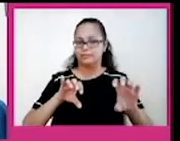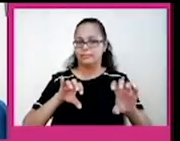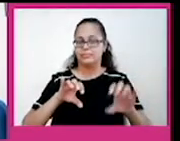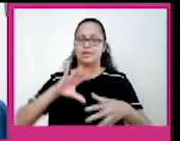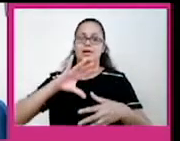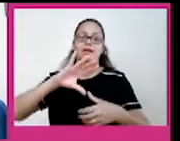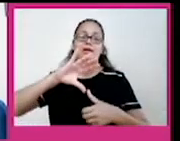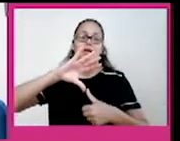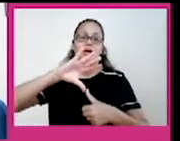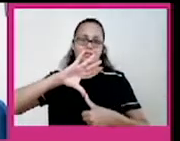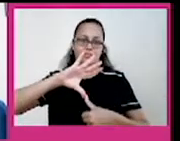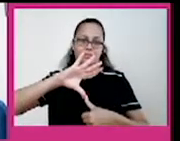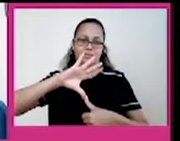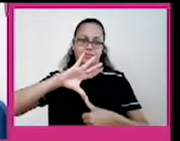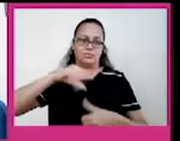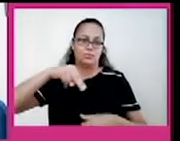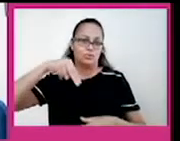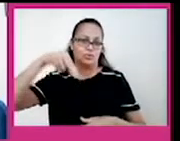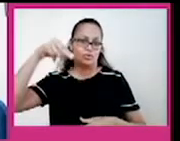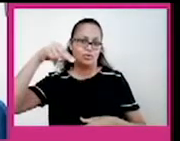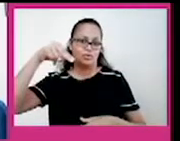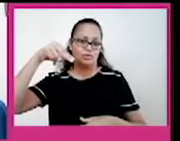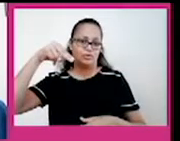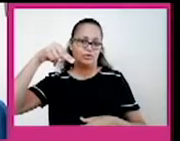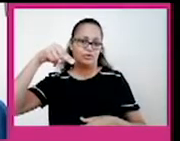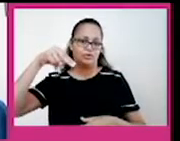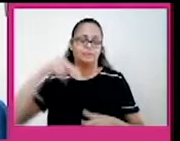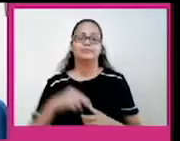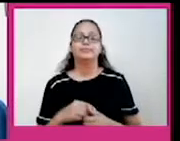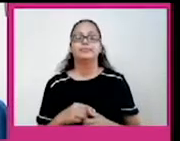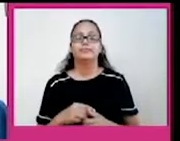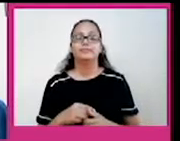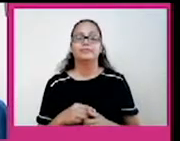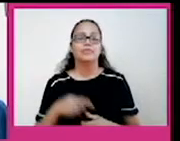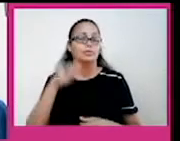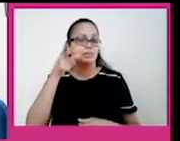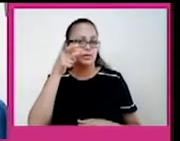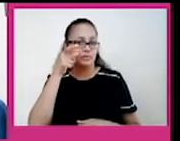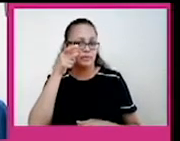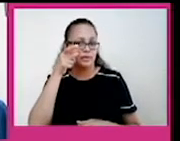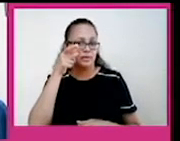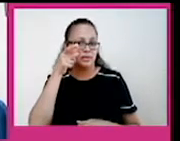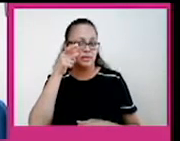essa região que vocês podem acompanhar pela seta aqui, ela era mais próxima da Europa. Se vocês observarem, a costa